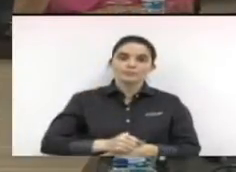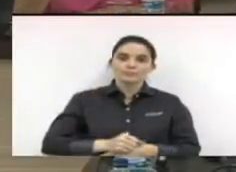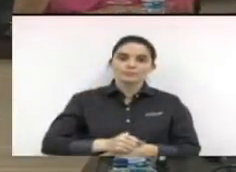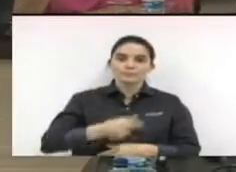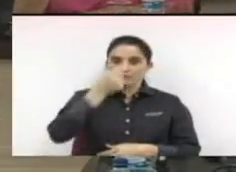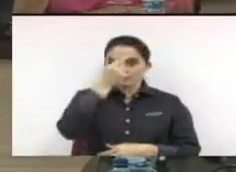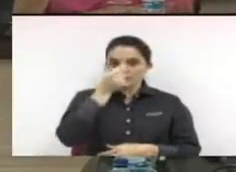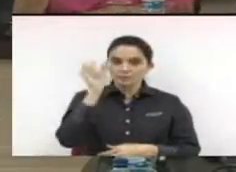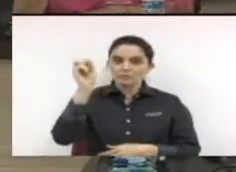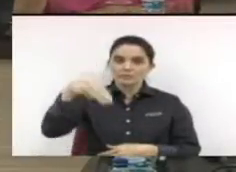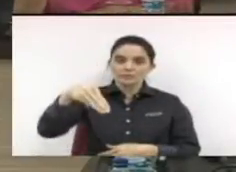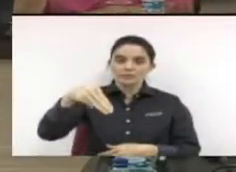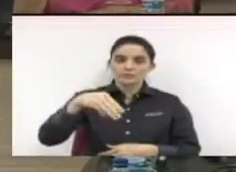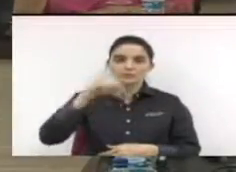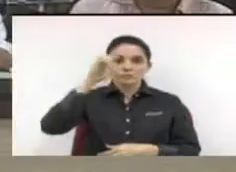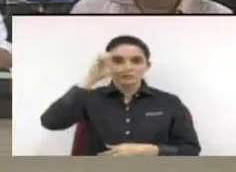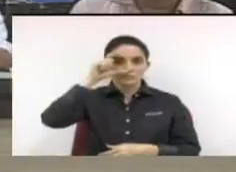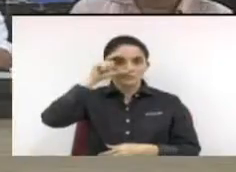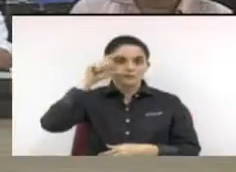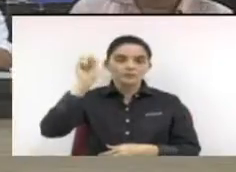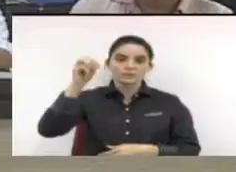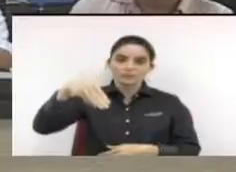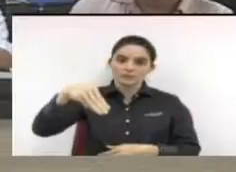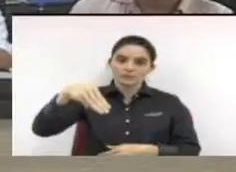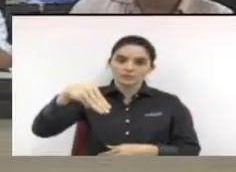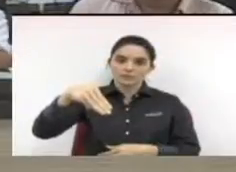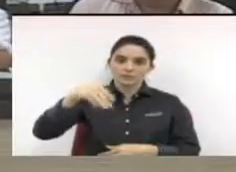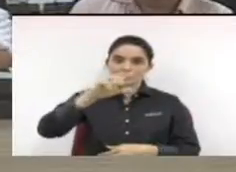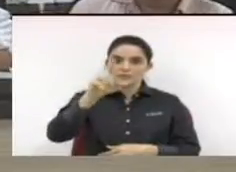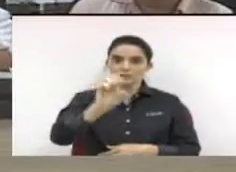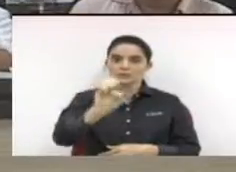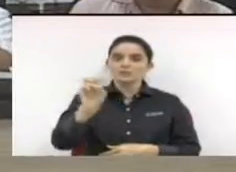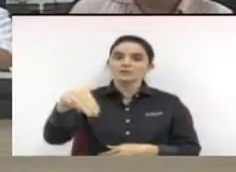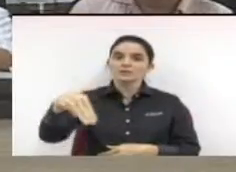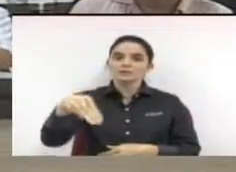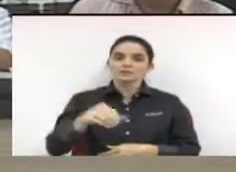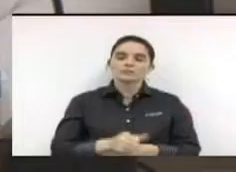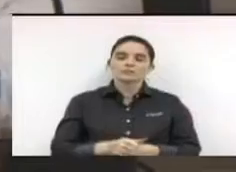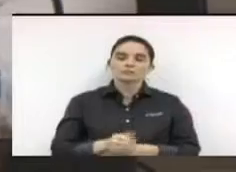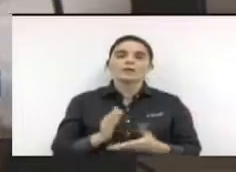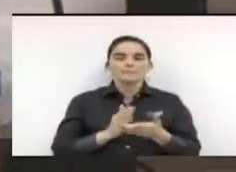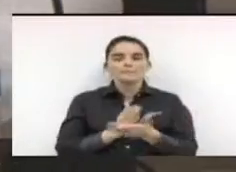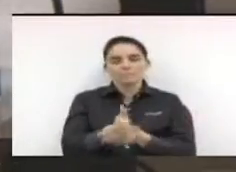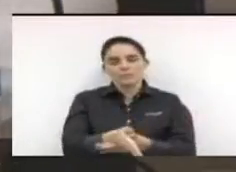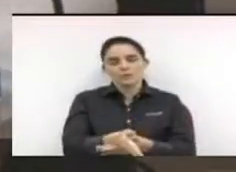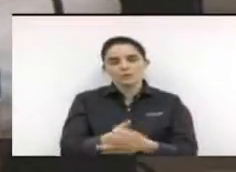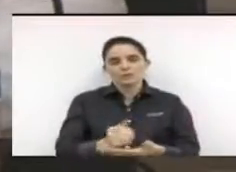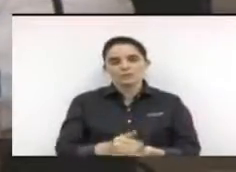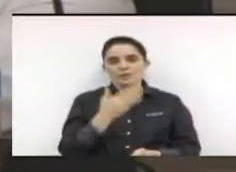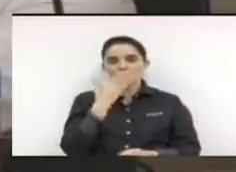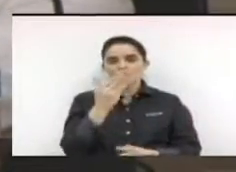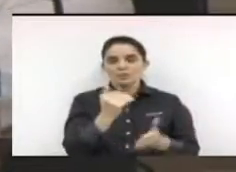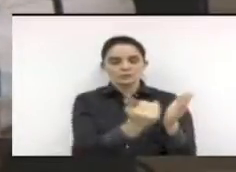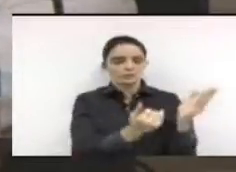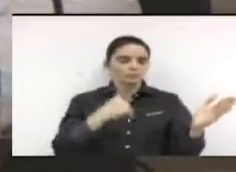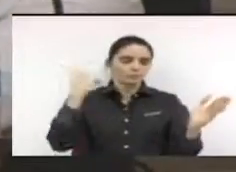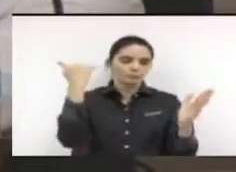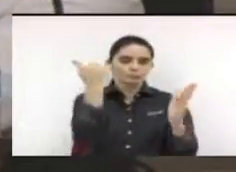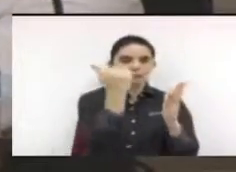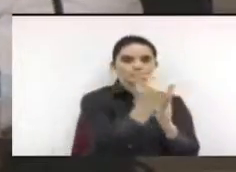Dinho. Sim. Vereador Farid. Sim. Vereador Zé Damix. Sim. Aprovado o requerimento para a inversão de